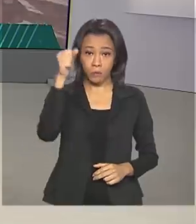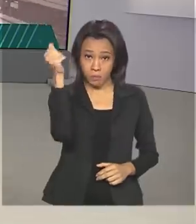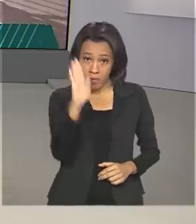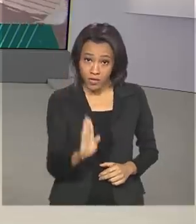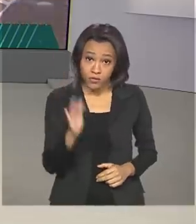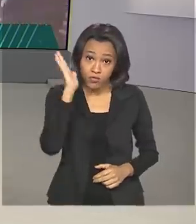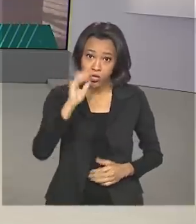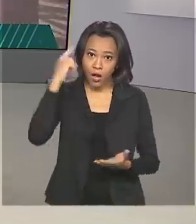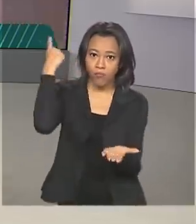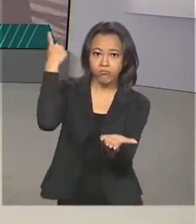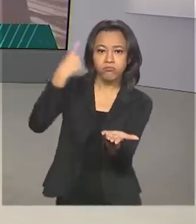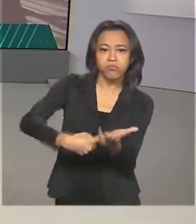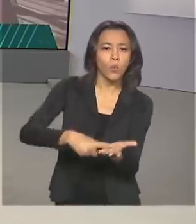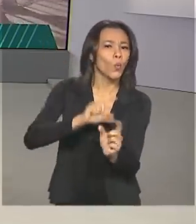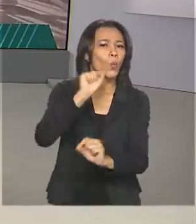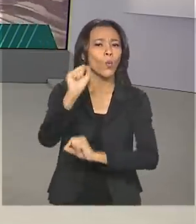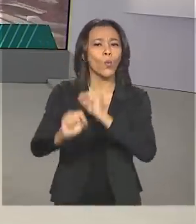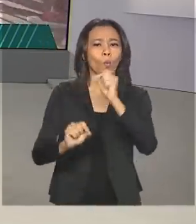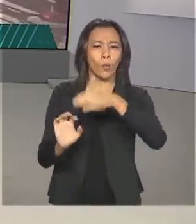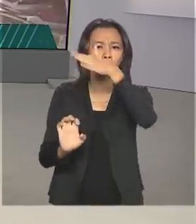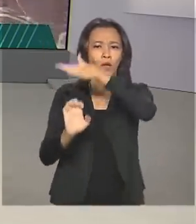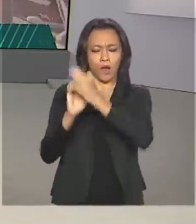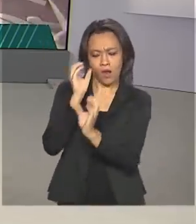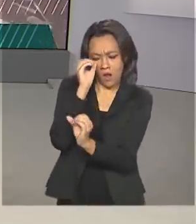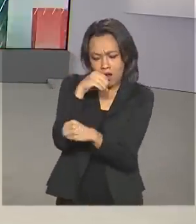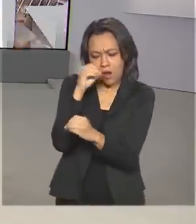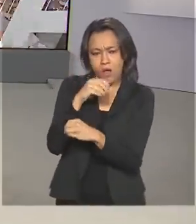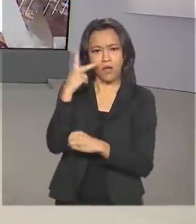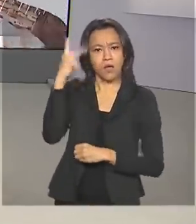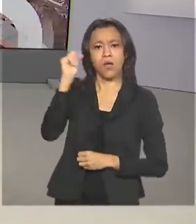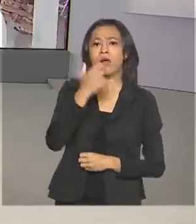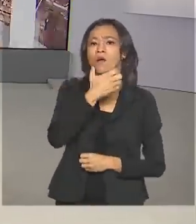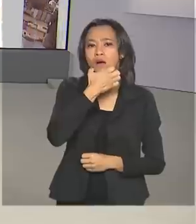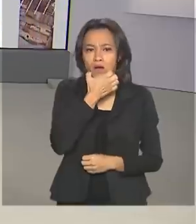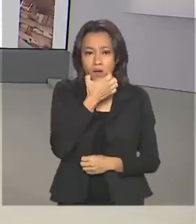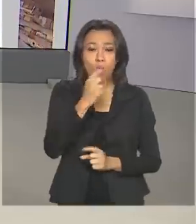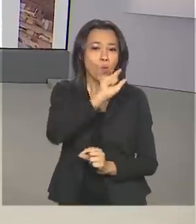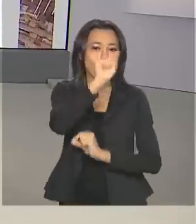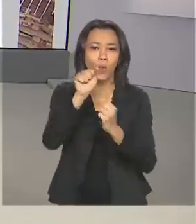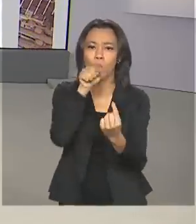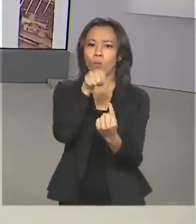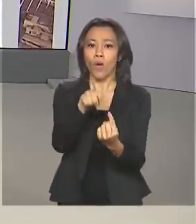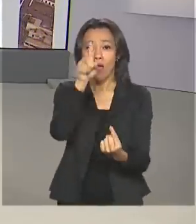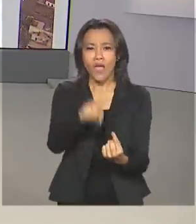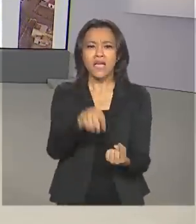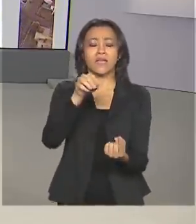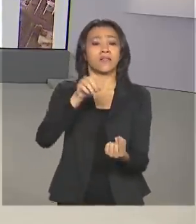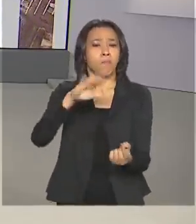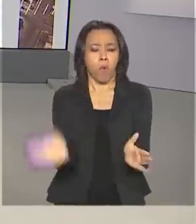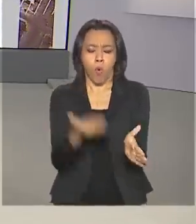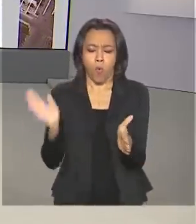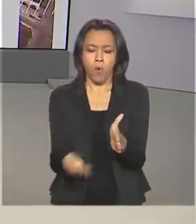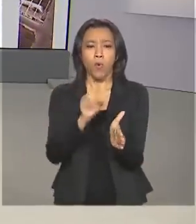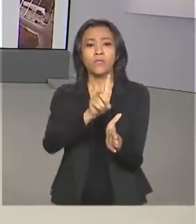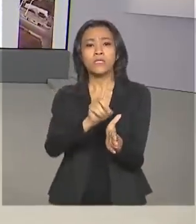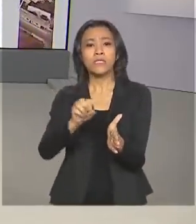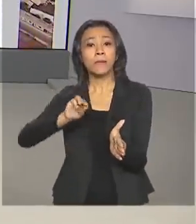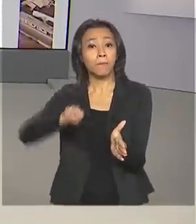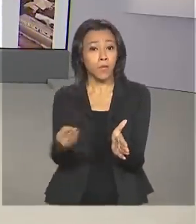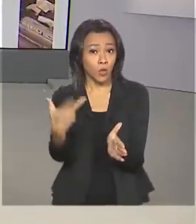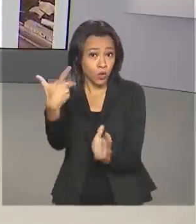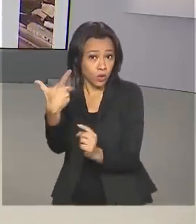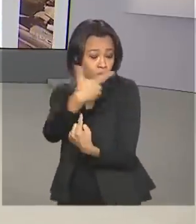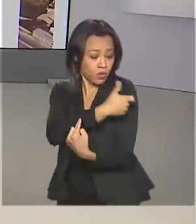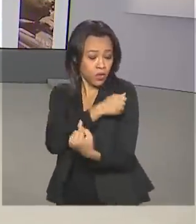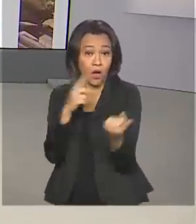Brasil fechou um acordo com o laboratório britânico AstraZeneca para a produção de 100 milhões de doses de vacina contra